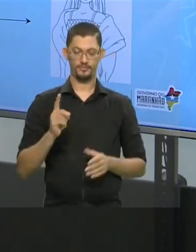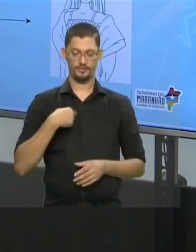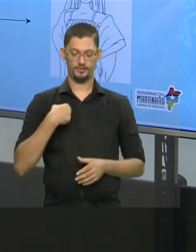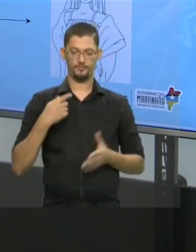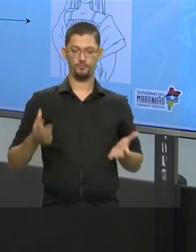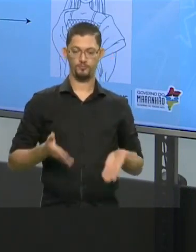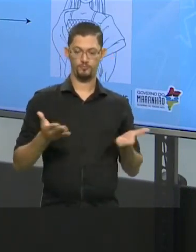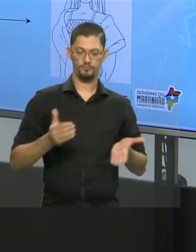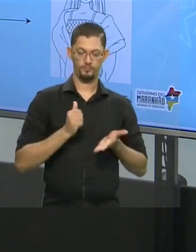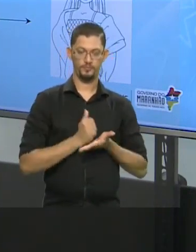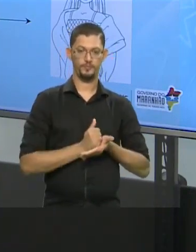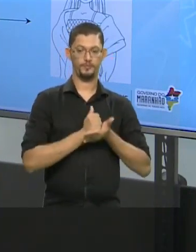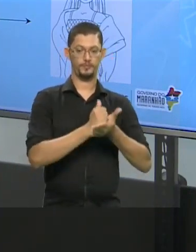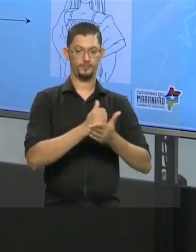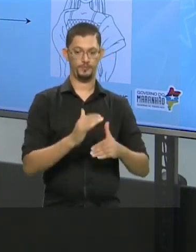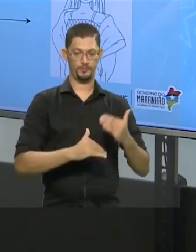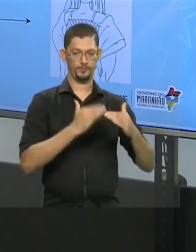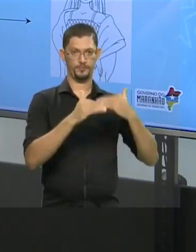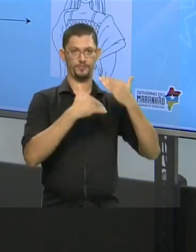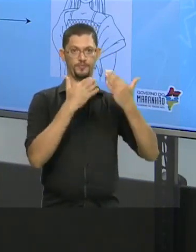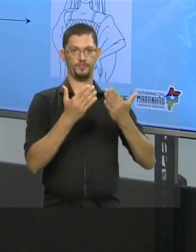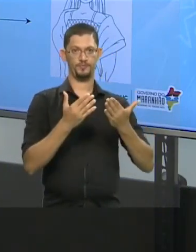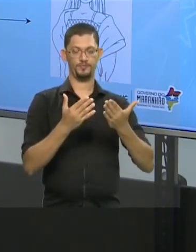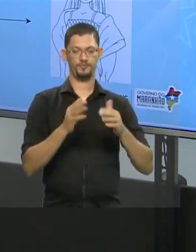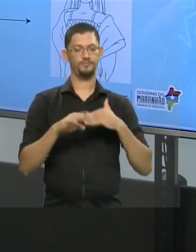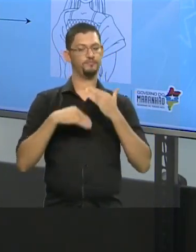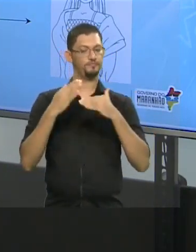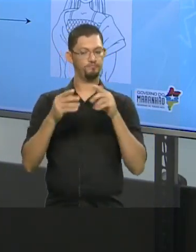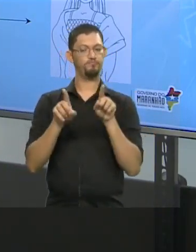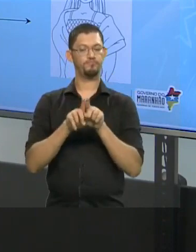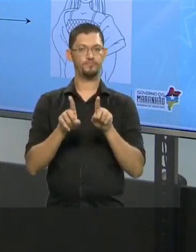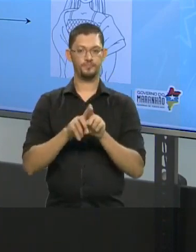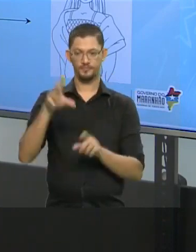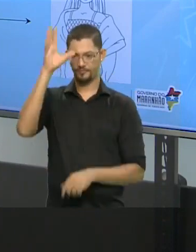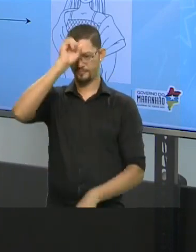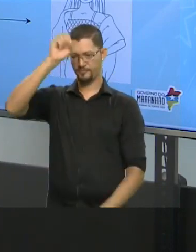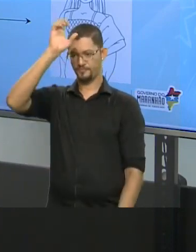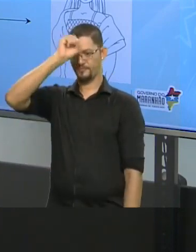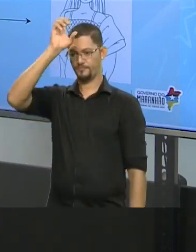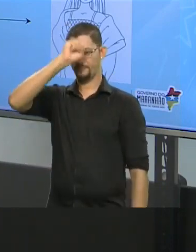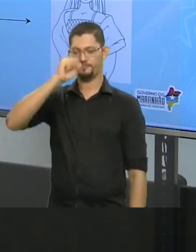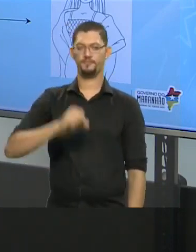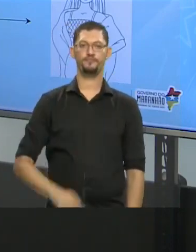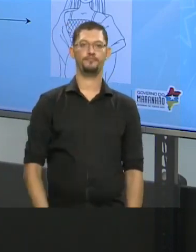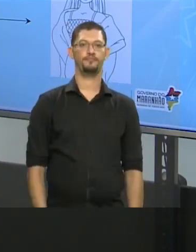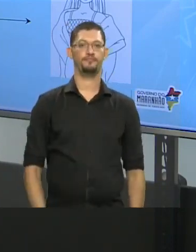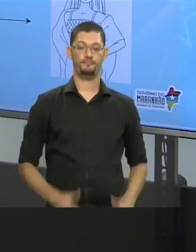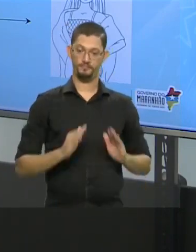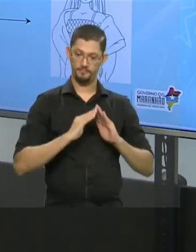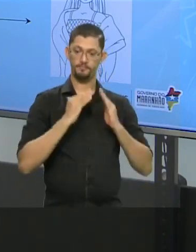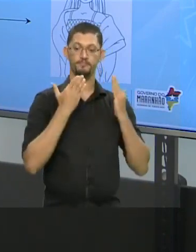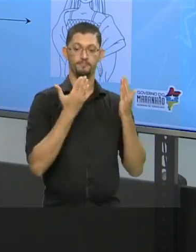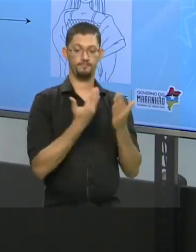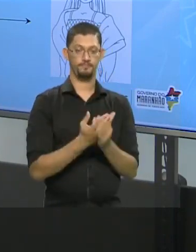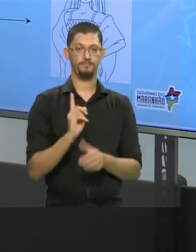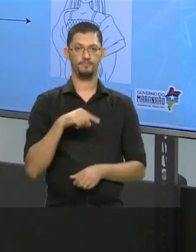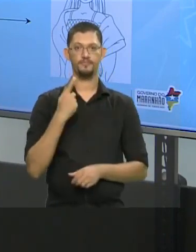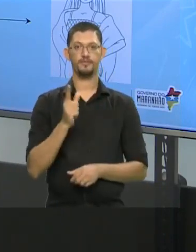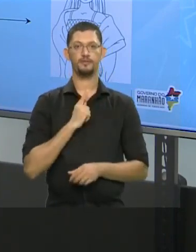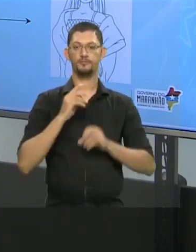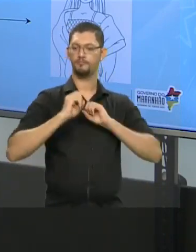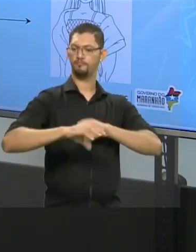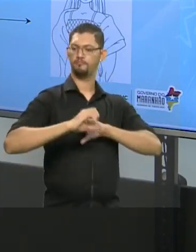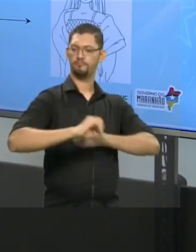e que nos ajudam a crescer, a se desenvolver, a aprender. Na escola a gente tem uma